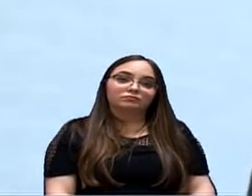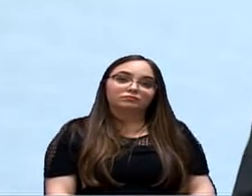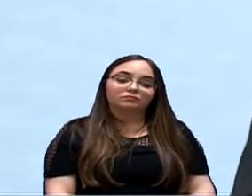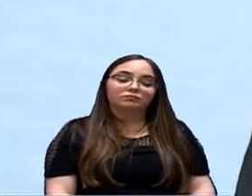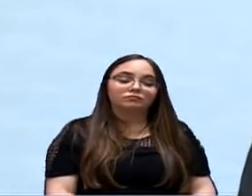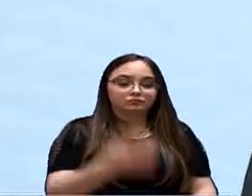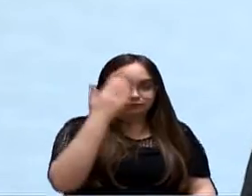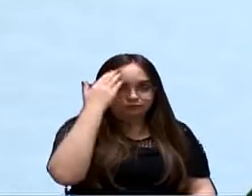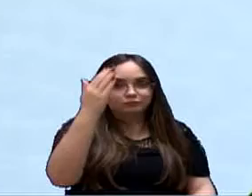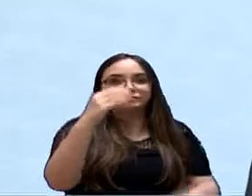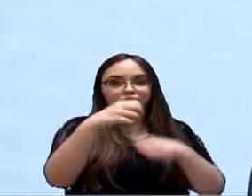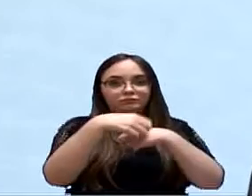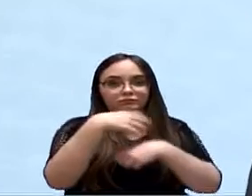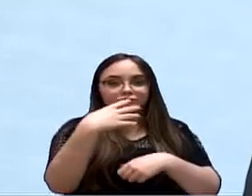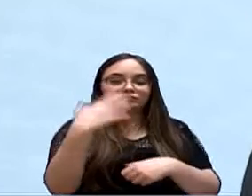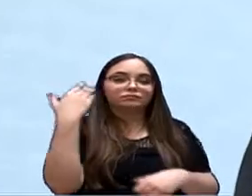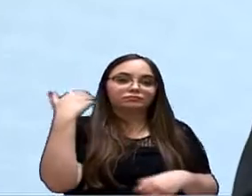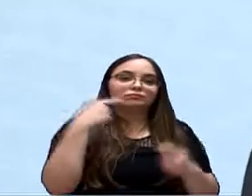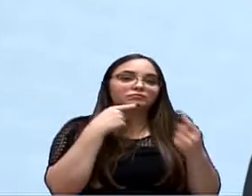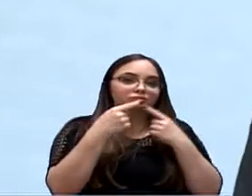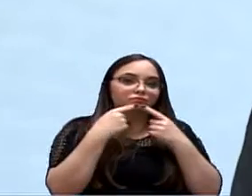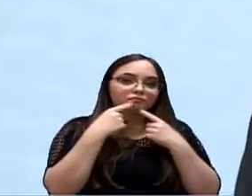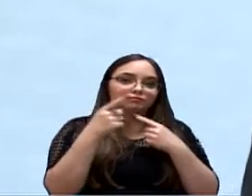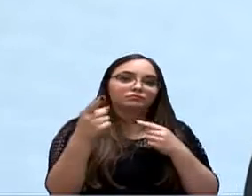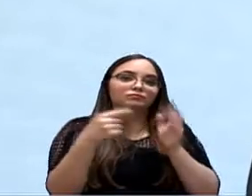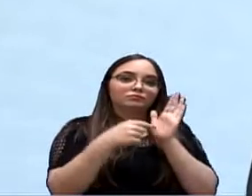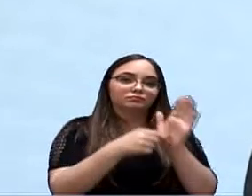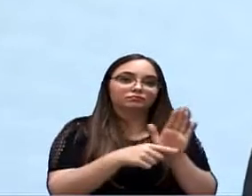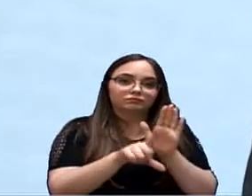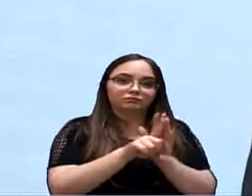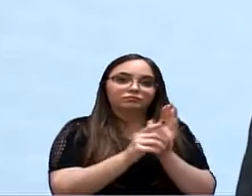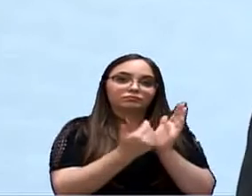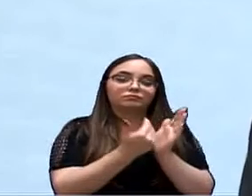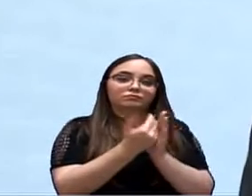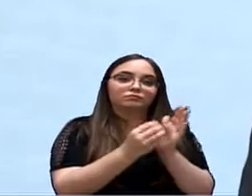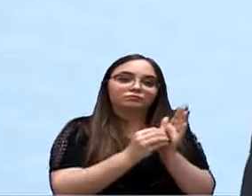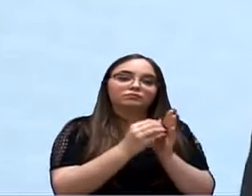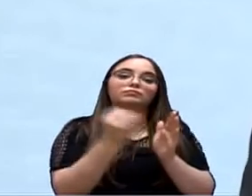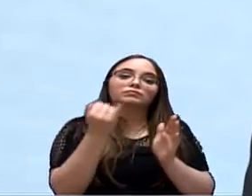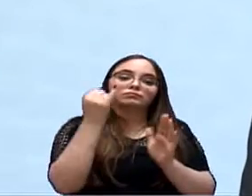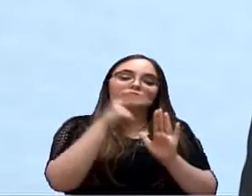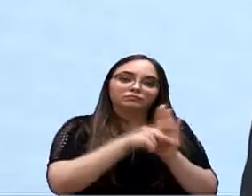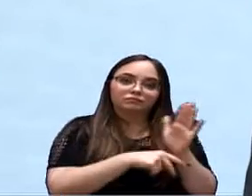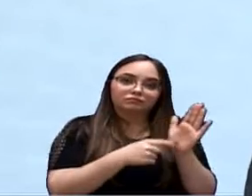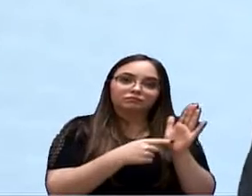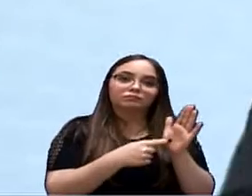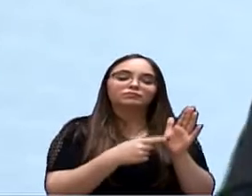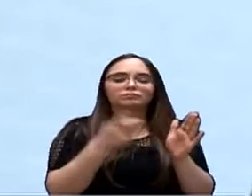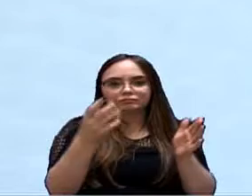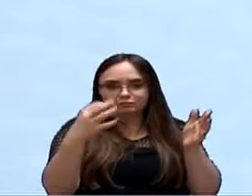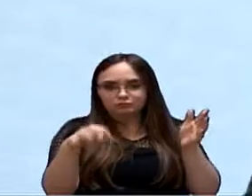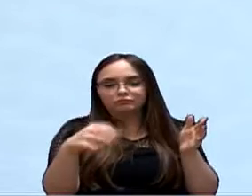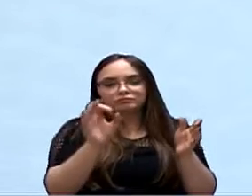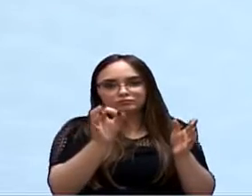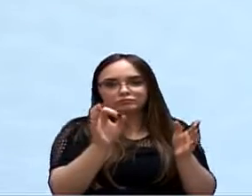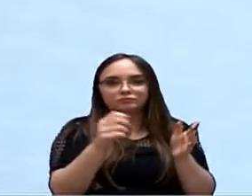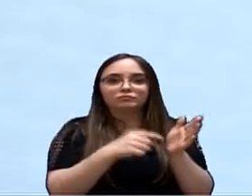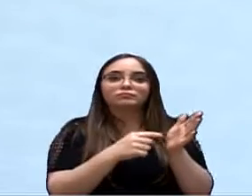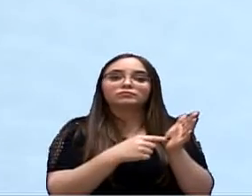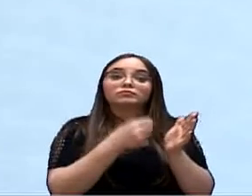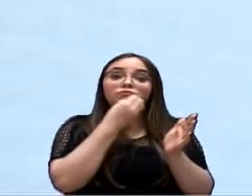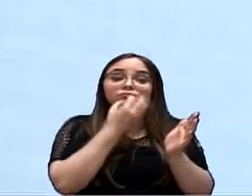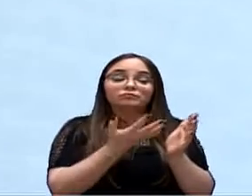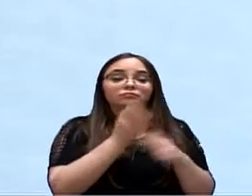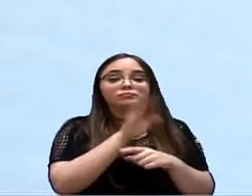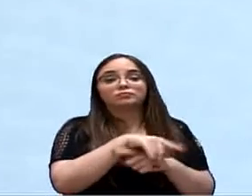a ajuda que o senhor teve na última discussão, o senhor apresentou a emenda, disse que é importante o projeto, enfatizou hoje, porque é um projeto